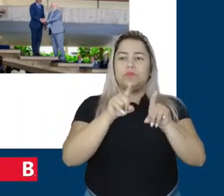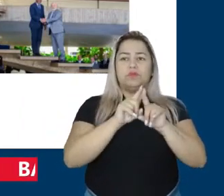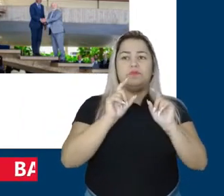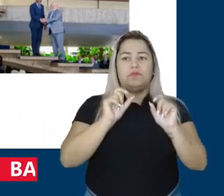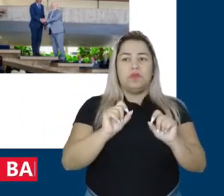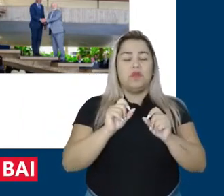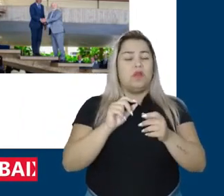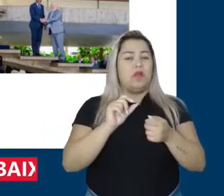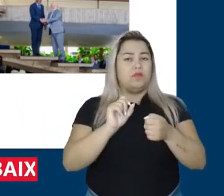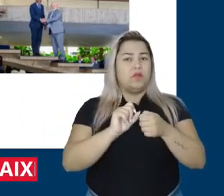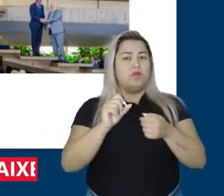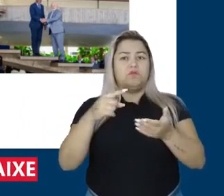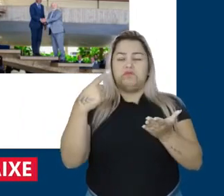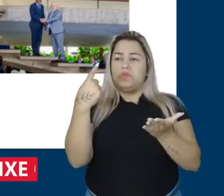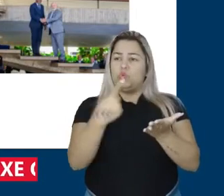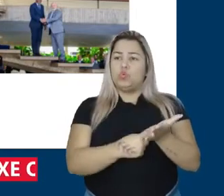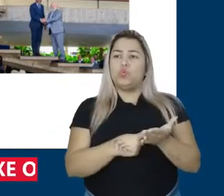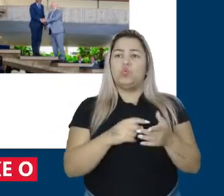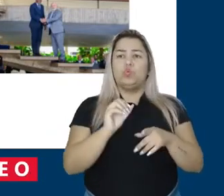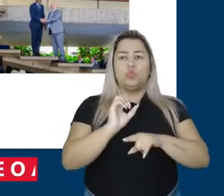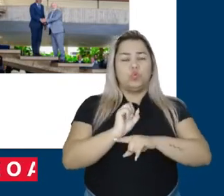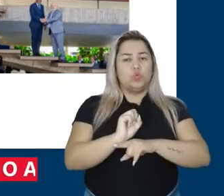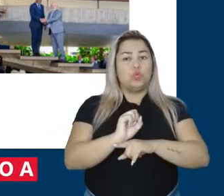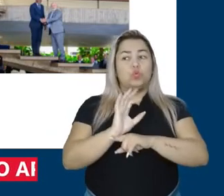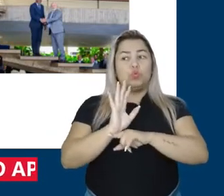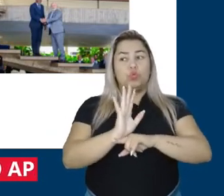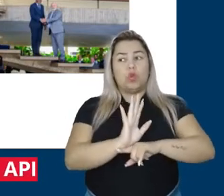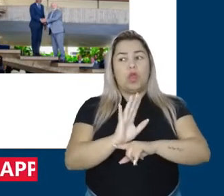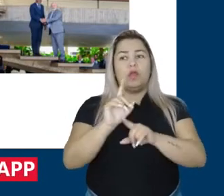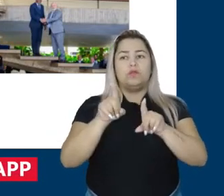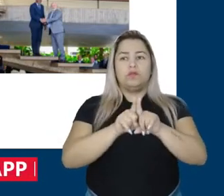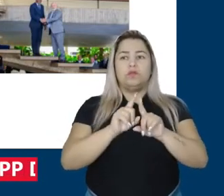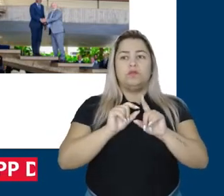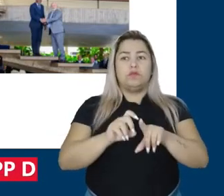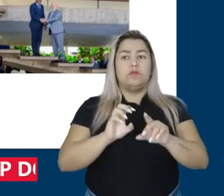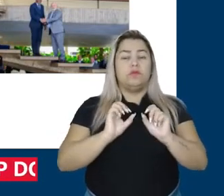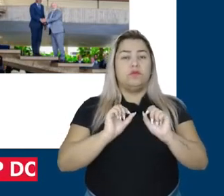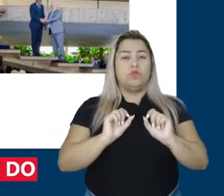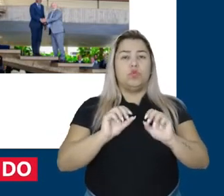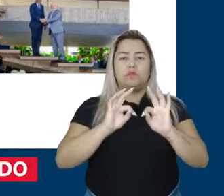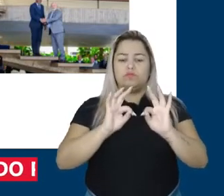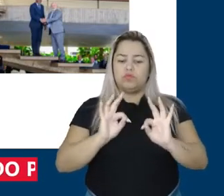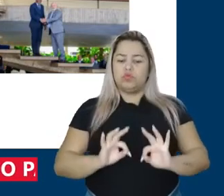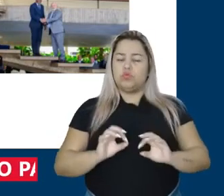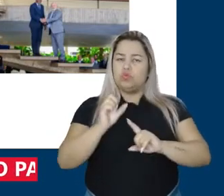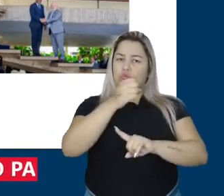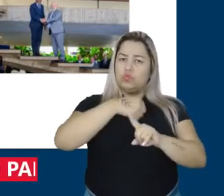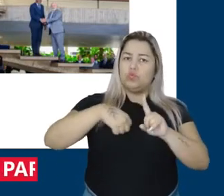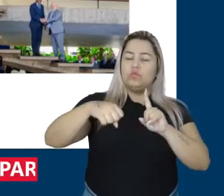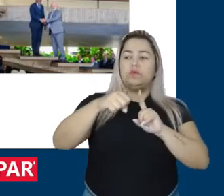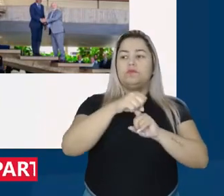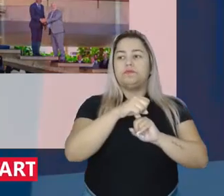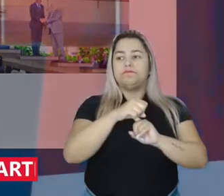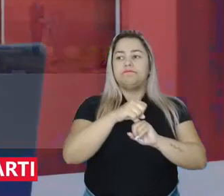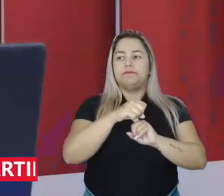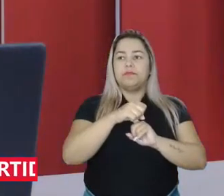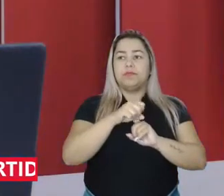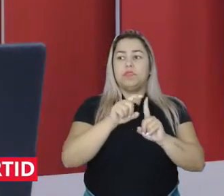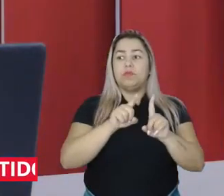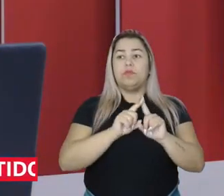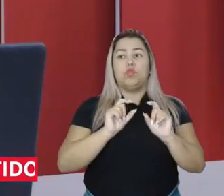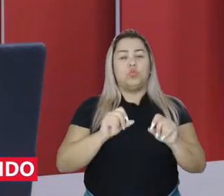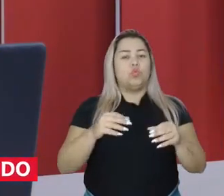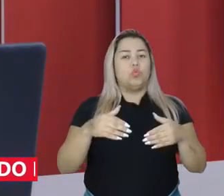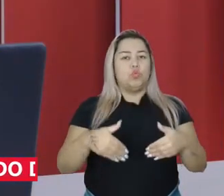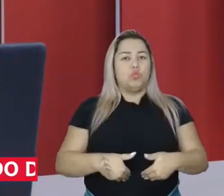fizeram uma série de acordos e cooperação. A gente exportou muito maquinário, muita tecnologia social, inclusive, advindos do